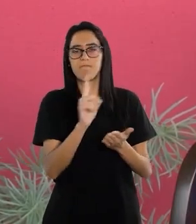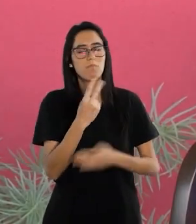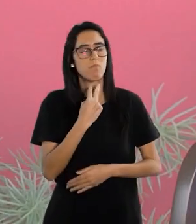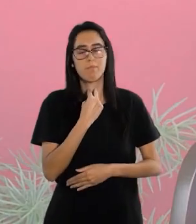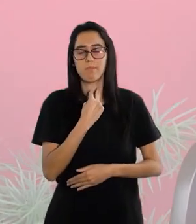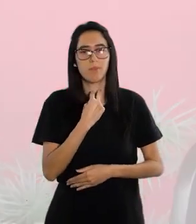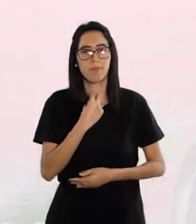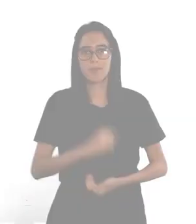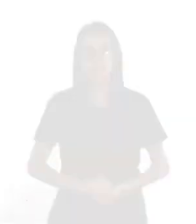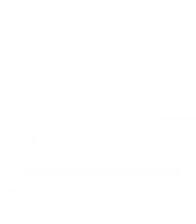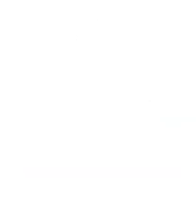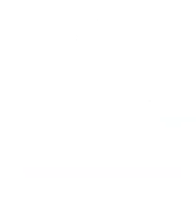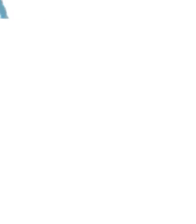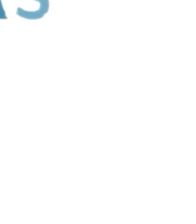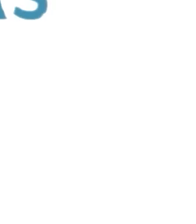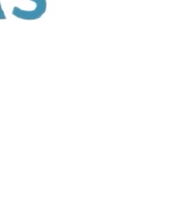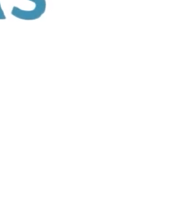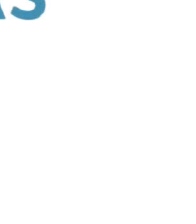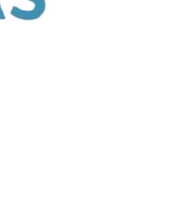estudasse.